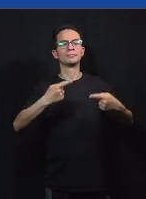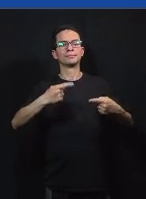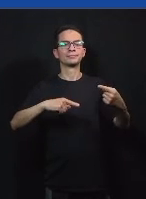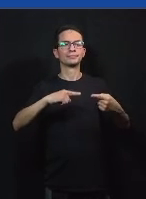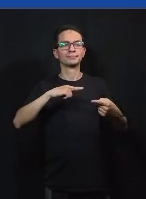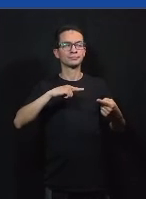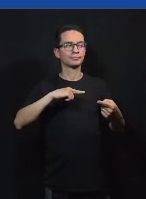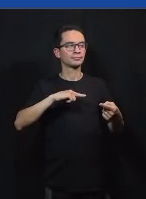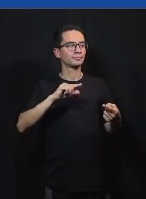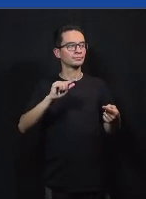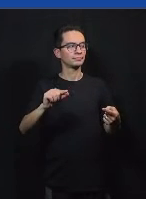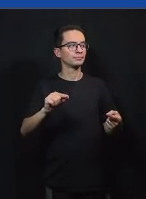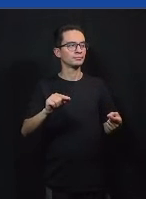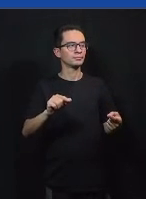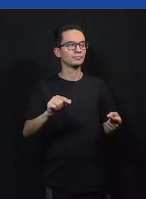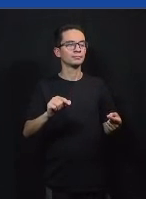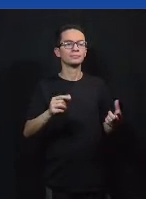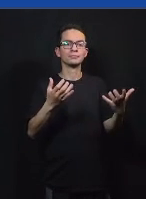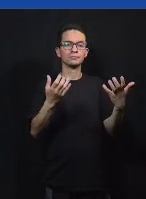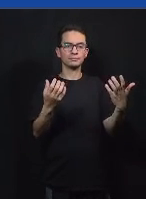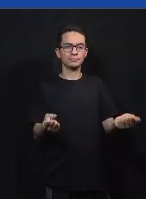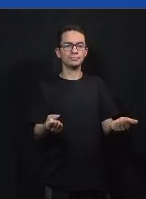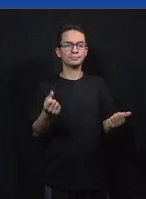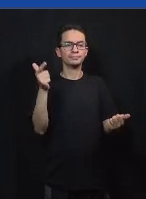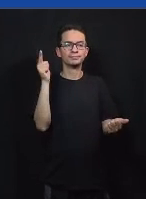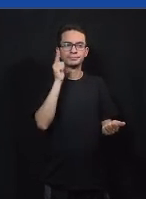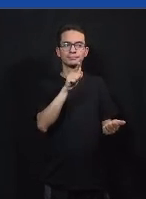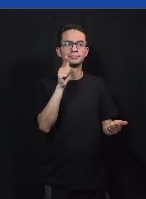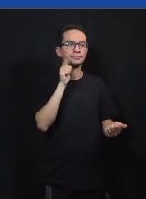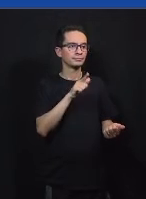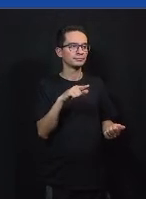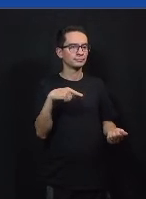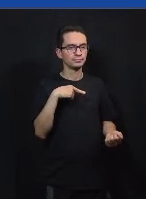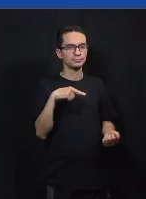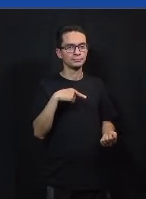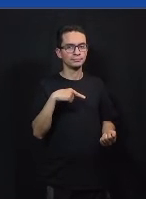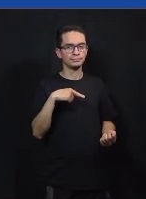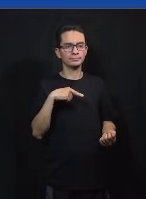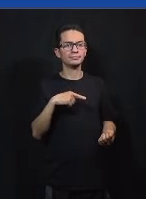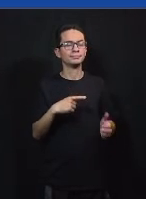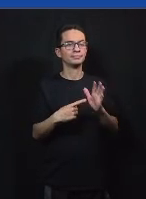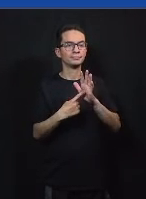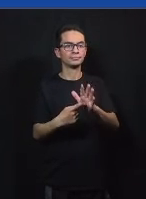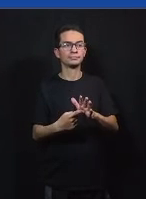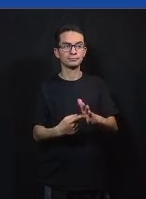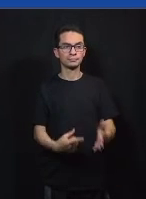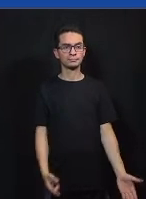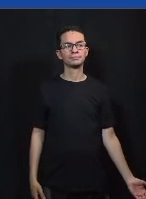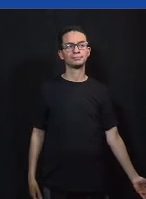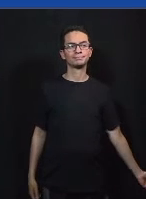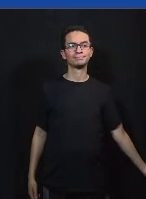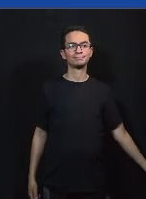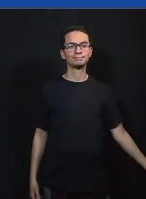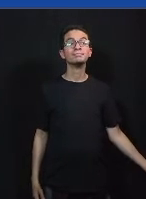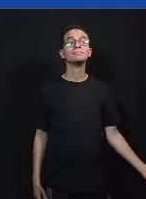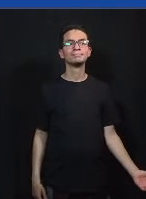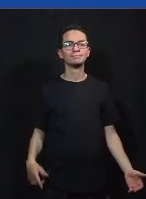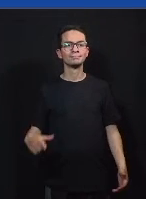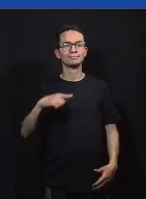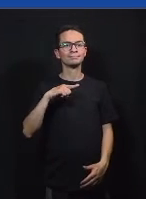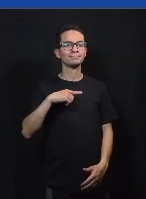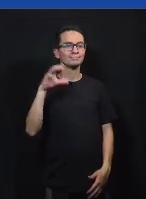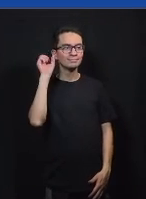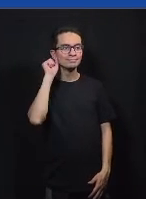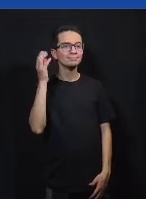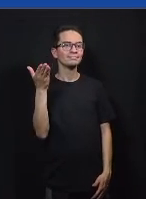a gente é bem a favor do valor do que o debate tem no processo democrático mas a gente quis fazer a